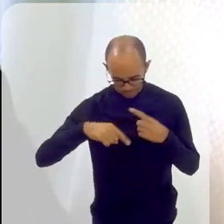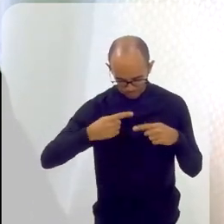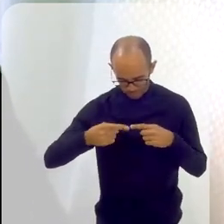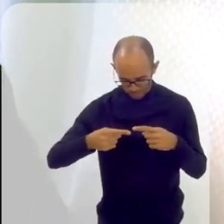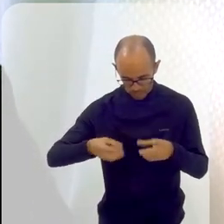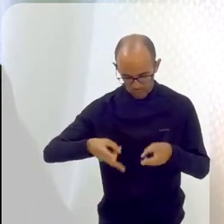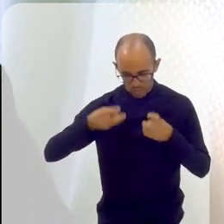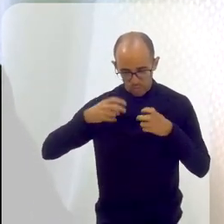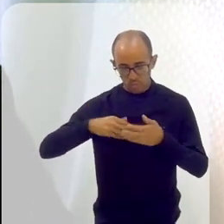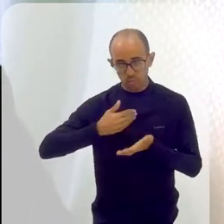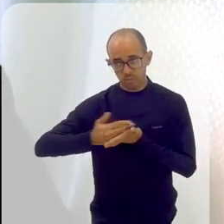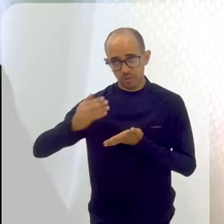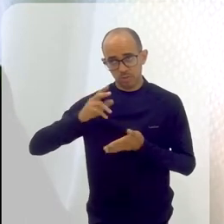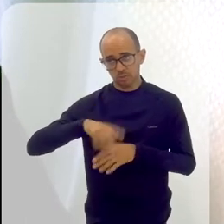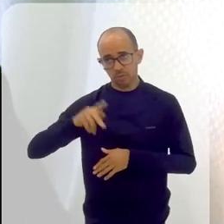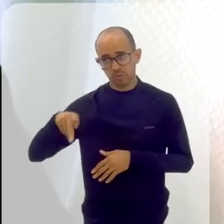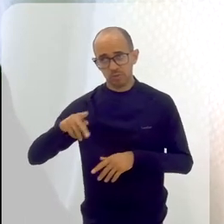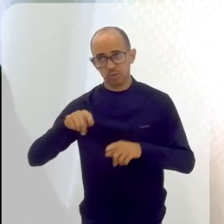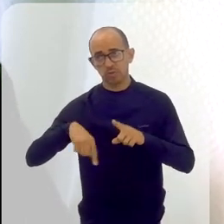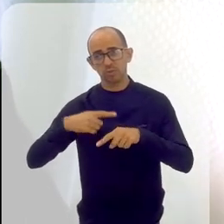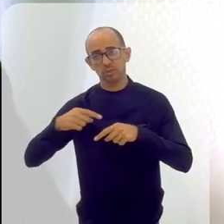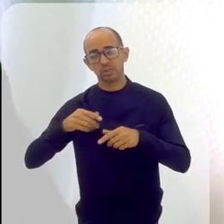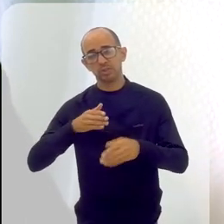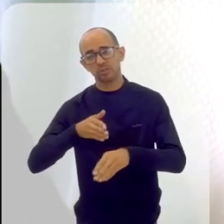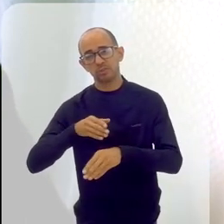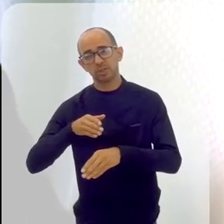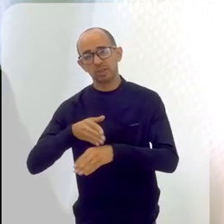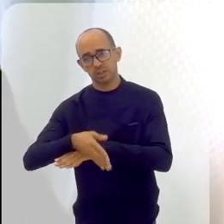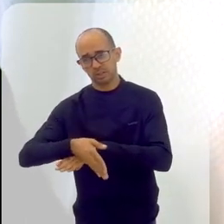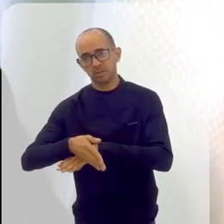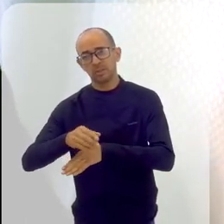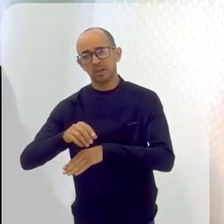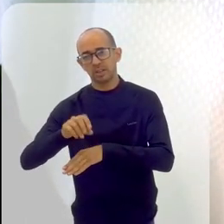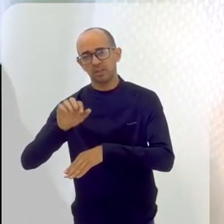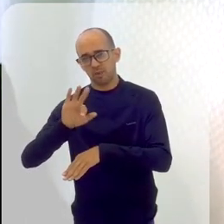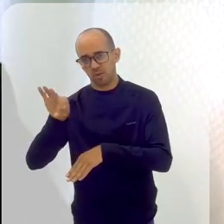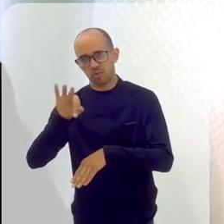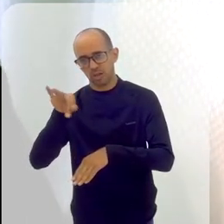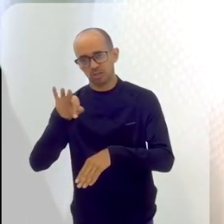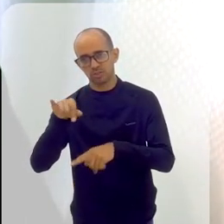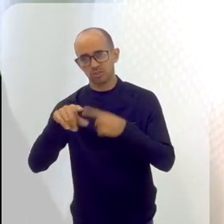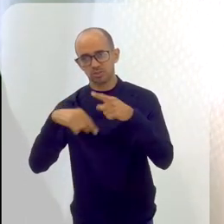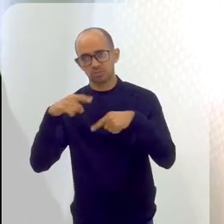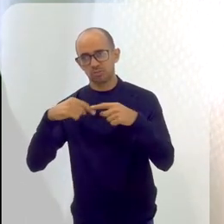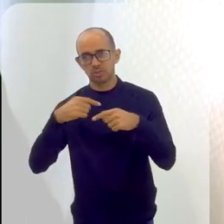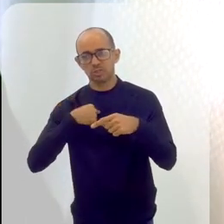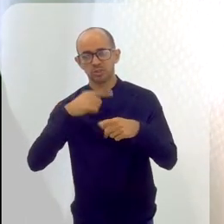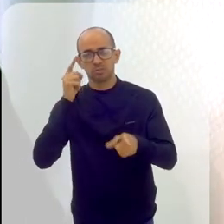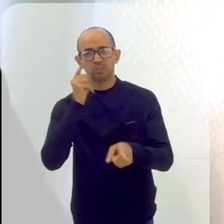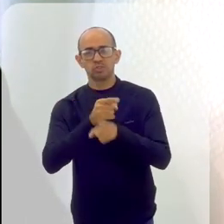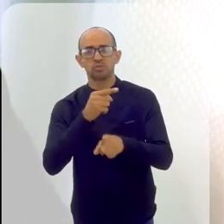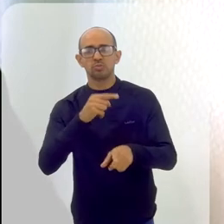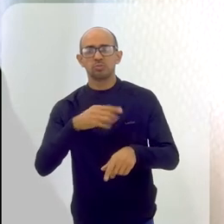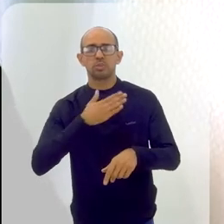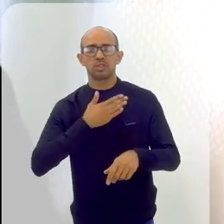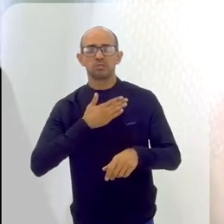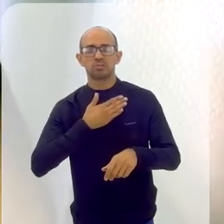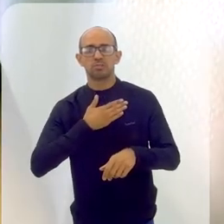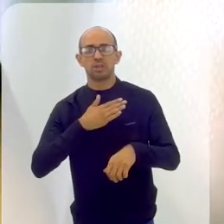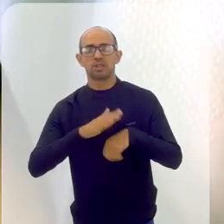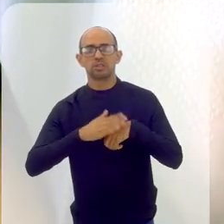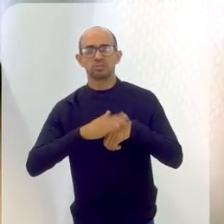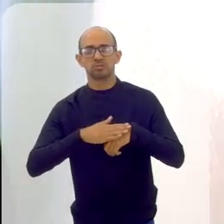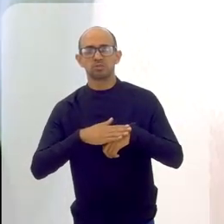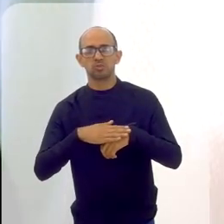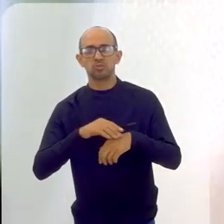Daí eu me percebi professor e aí entrei na faculdade. Dentro da faculdade, eu me percebi como pesquisador também. Dentro da